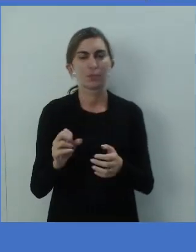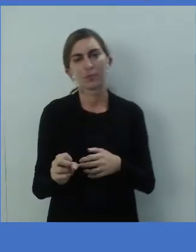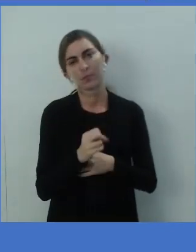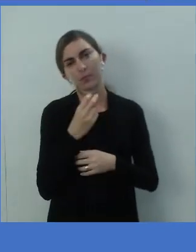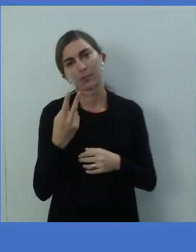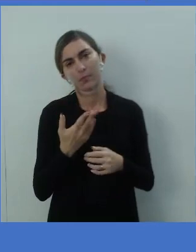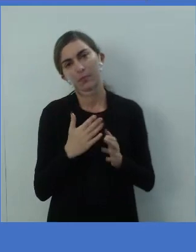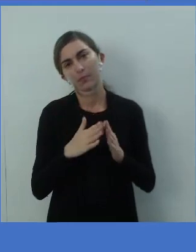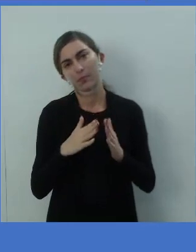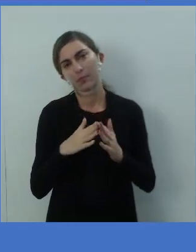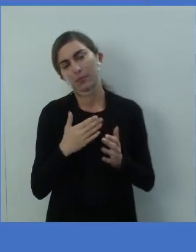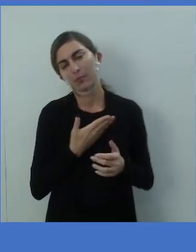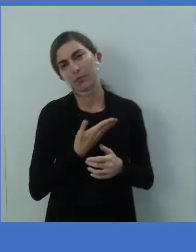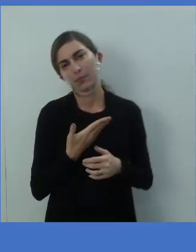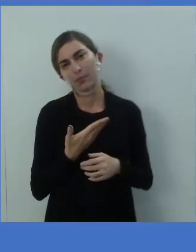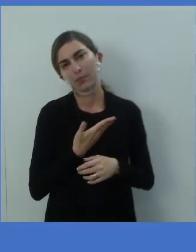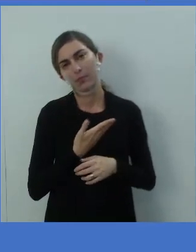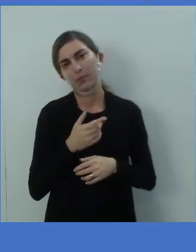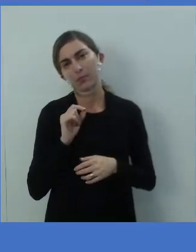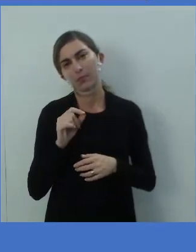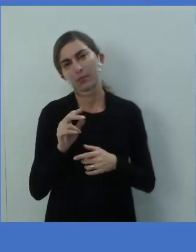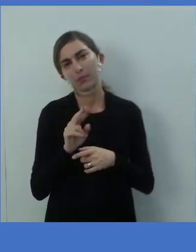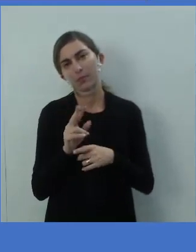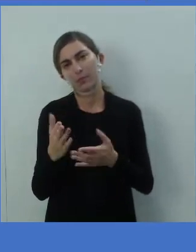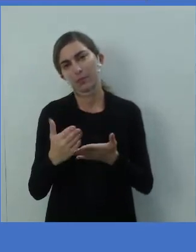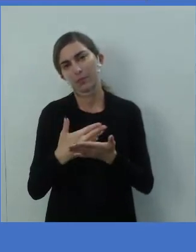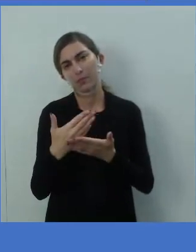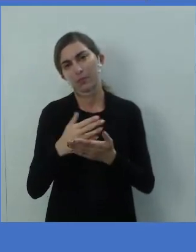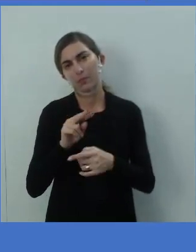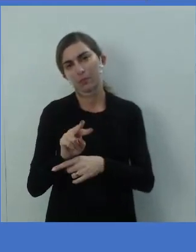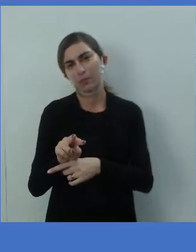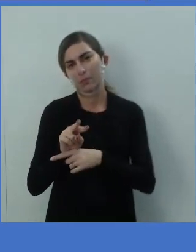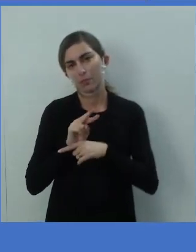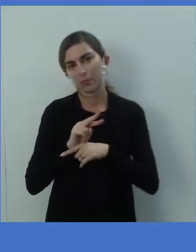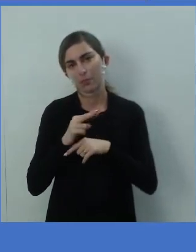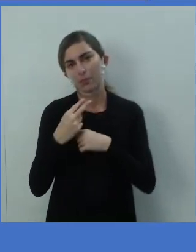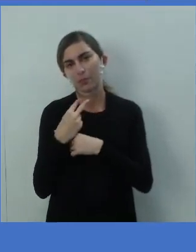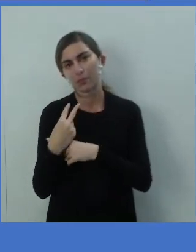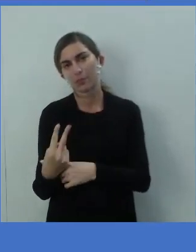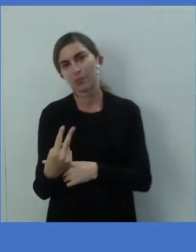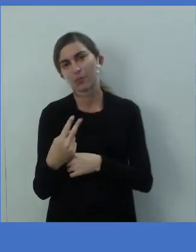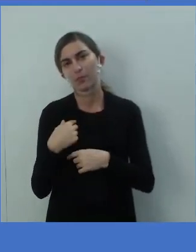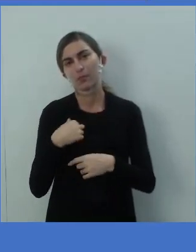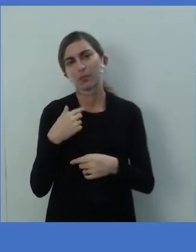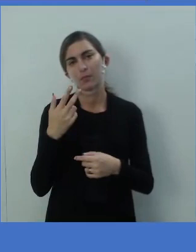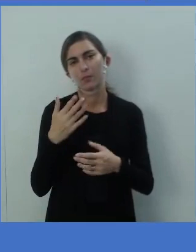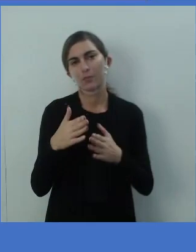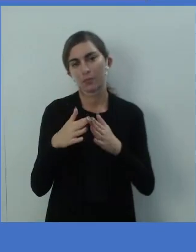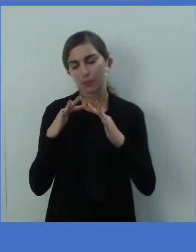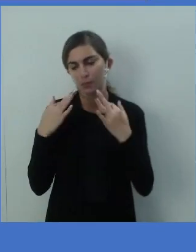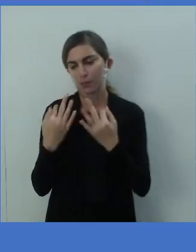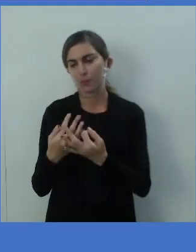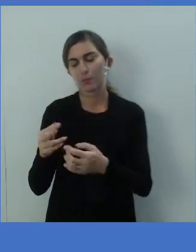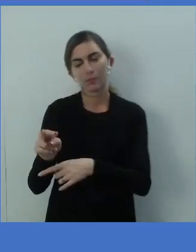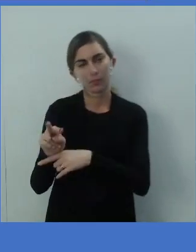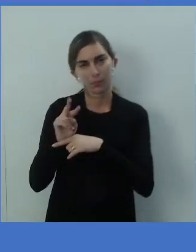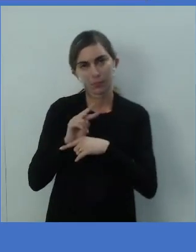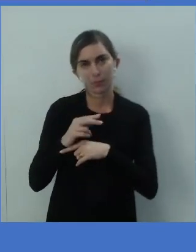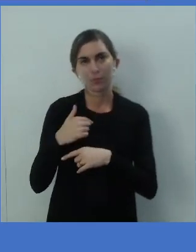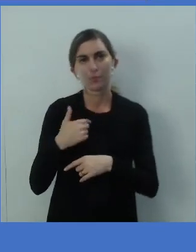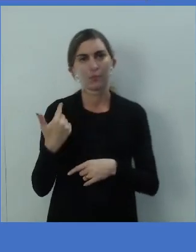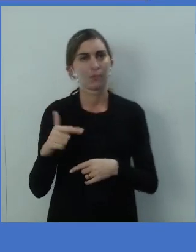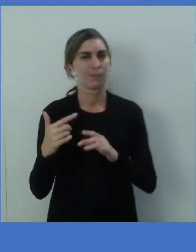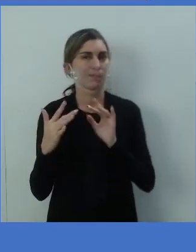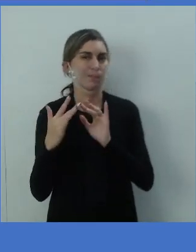amigo e quer um livro emprestado ou um livro de uma pessoa da família emprestado, mas que você não tem muita